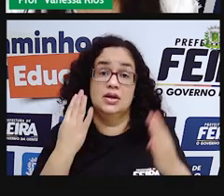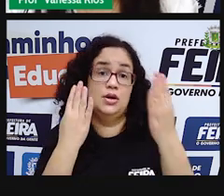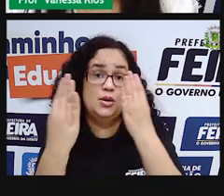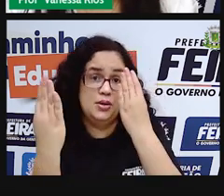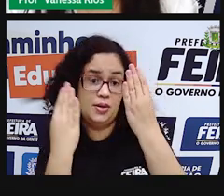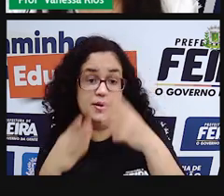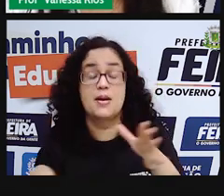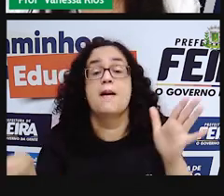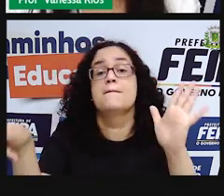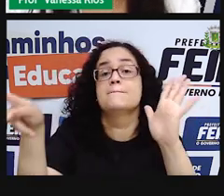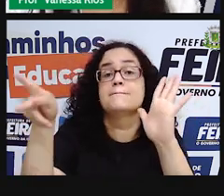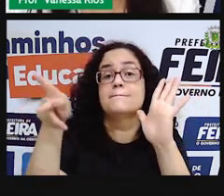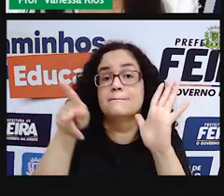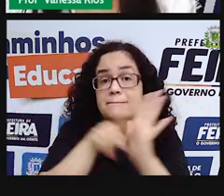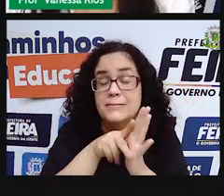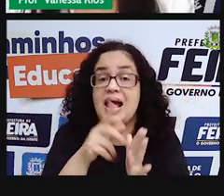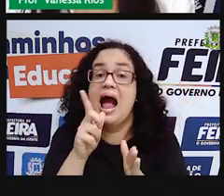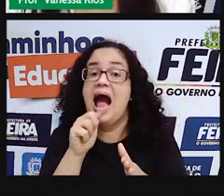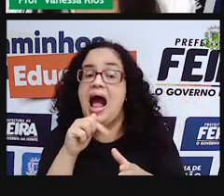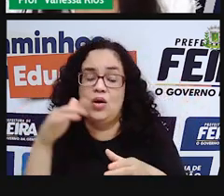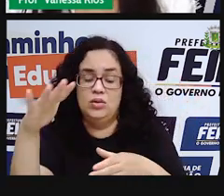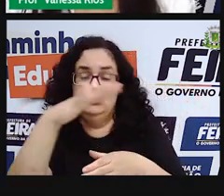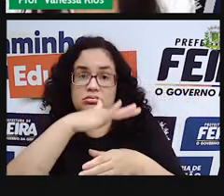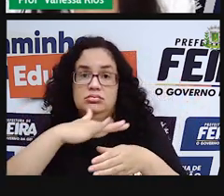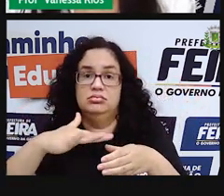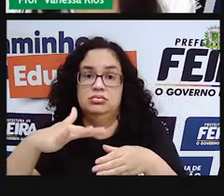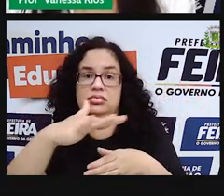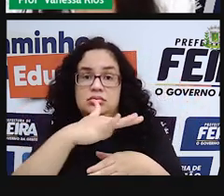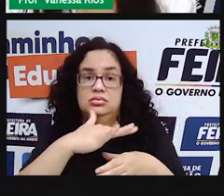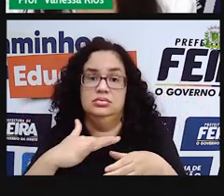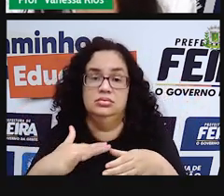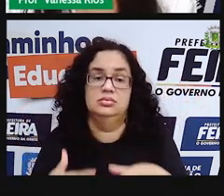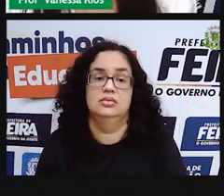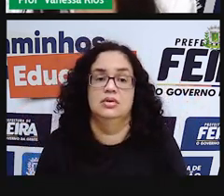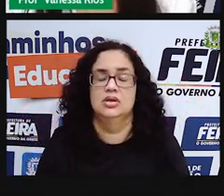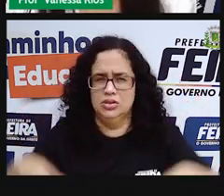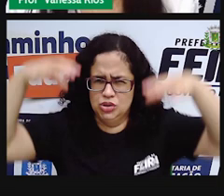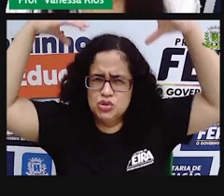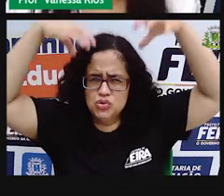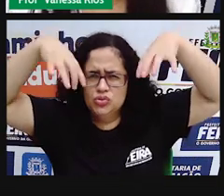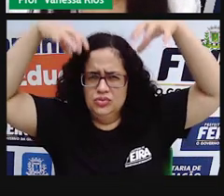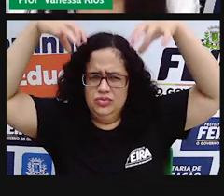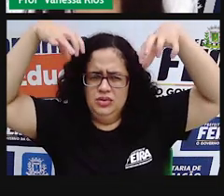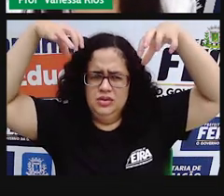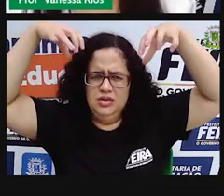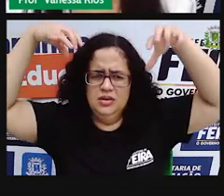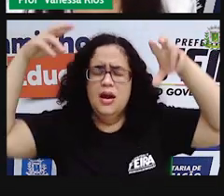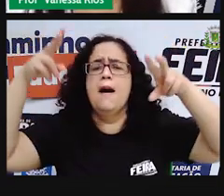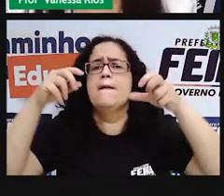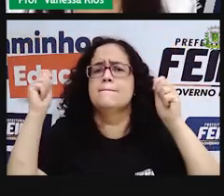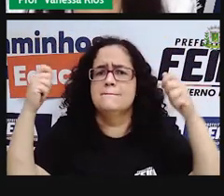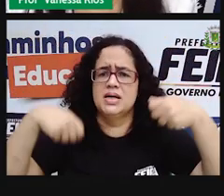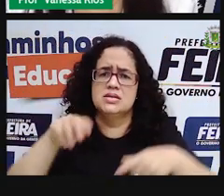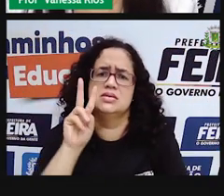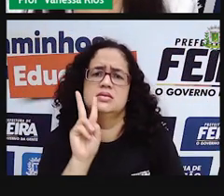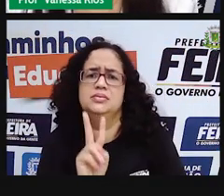propriedade da permeabilidade nos materiais. Tá chovendo e aí você precisa se proteger.